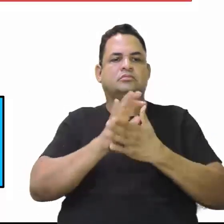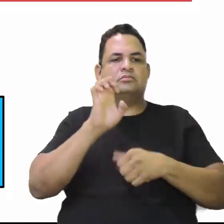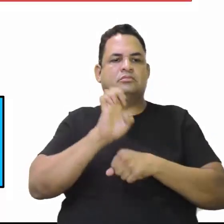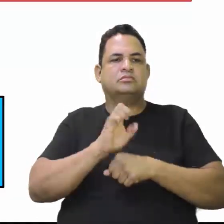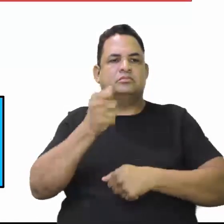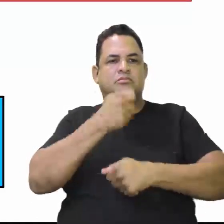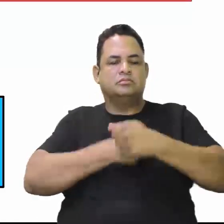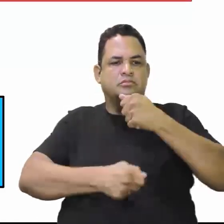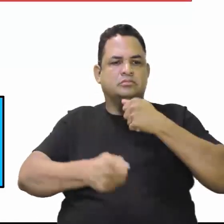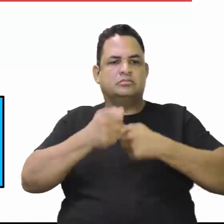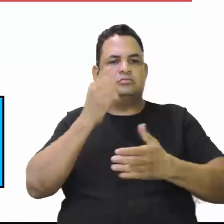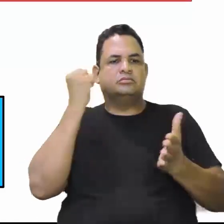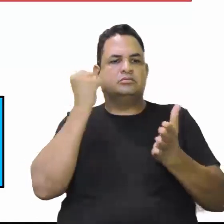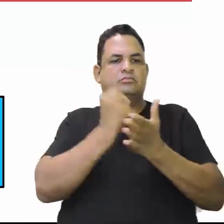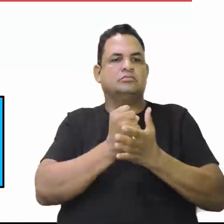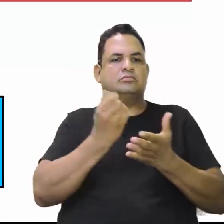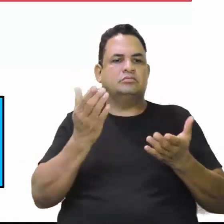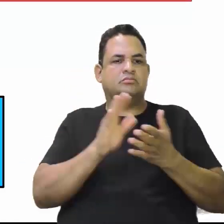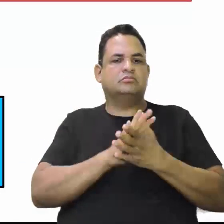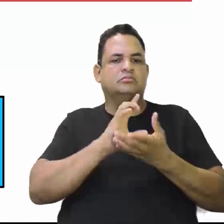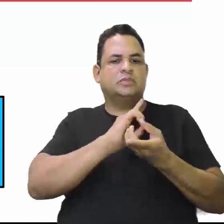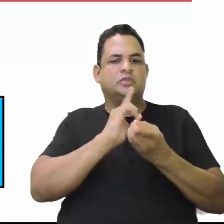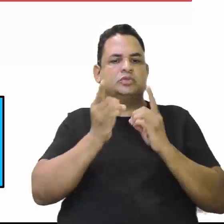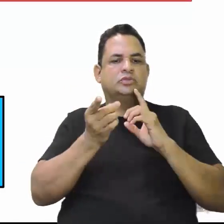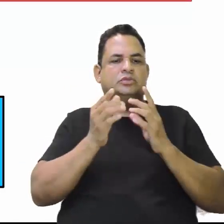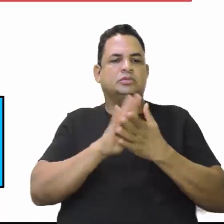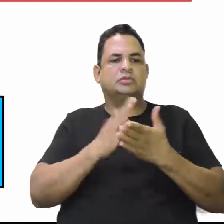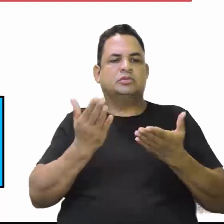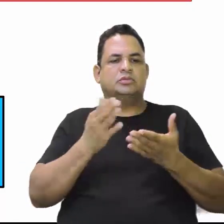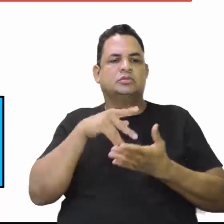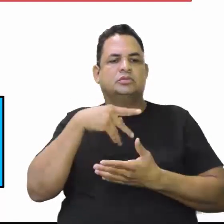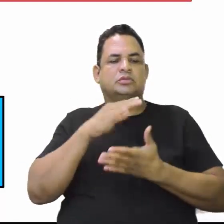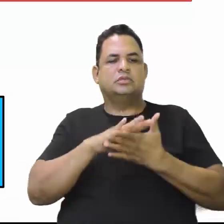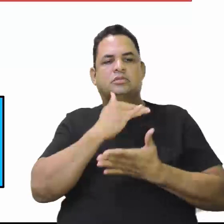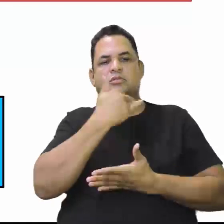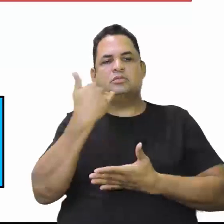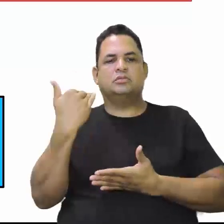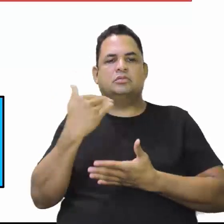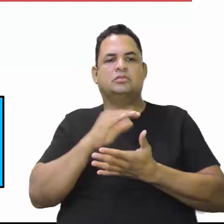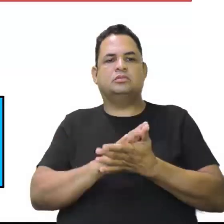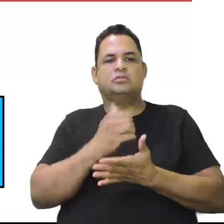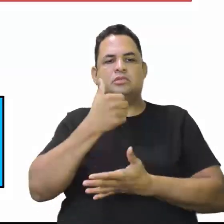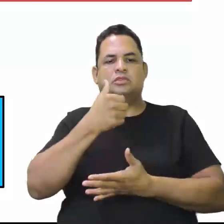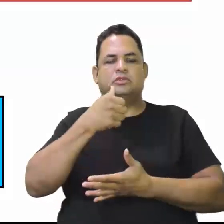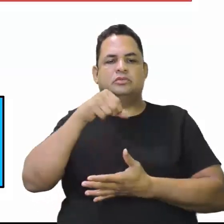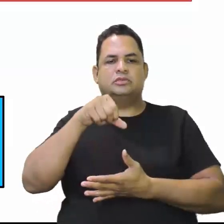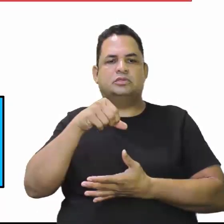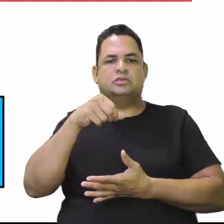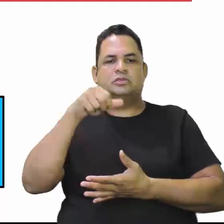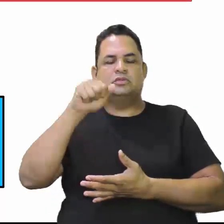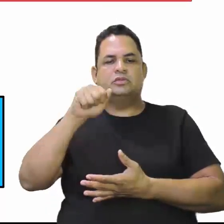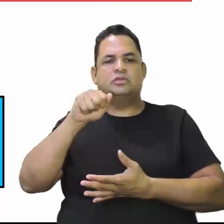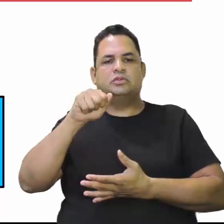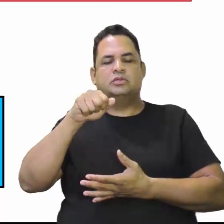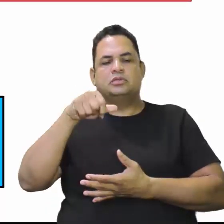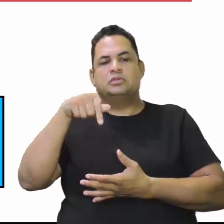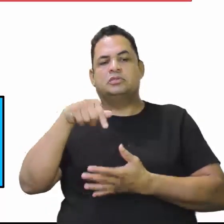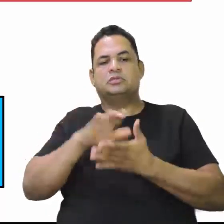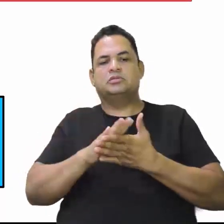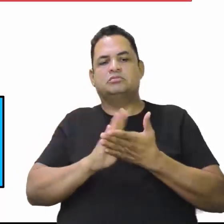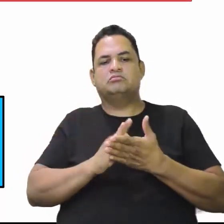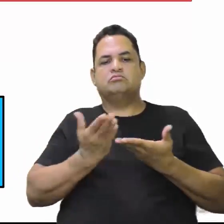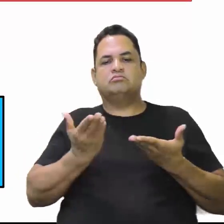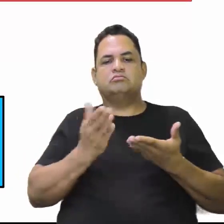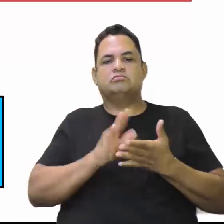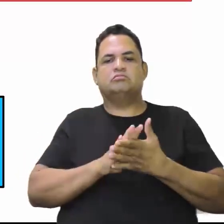administração de Jorge Teixeira é marcada pelo dinamismo. E ele vai falecer em 1987. Vai ser enterrado lá no Rio de